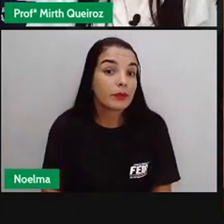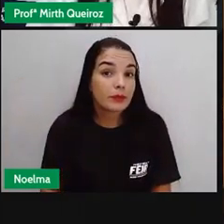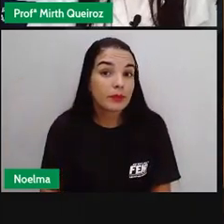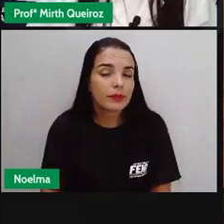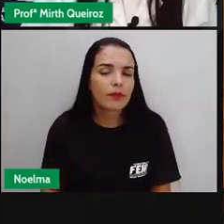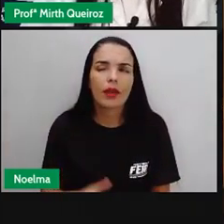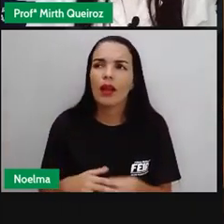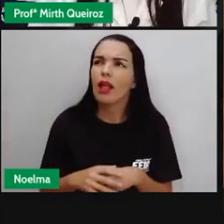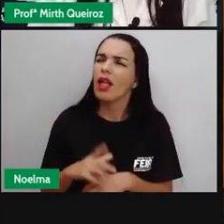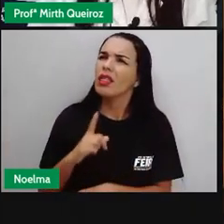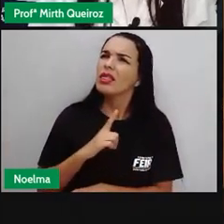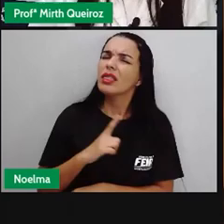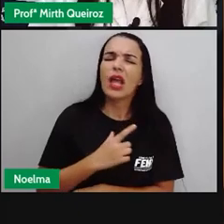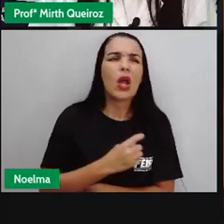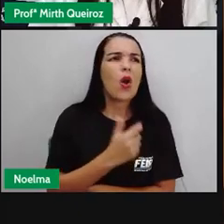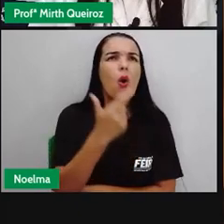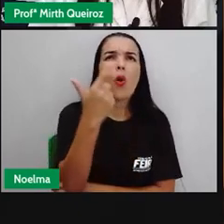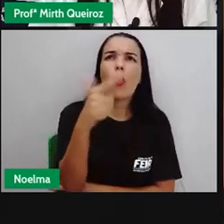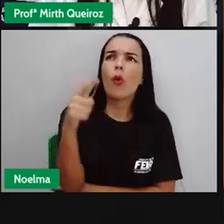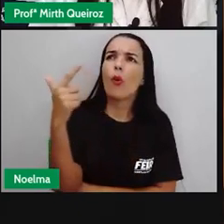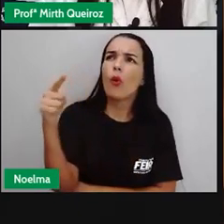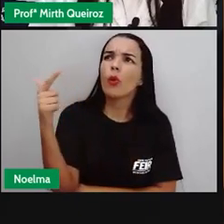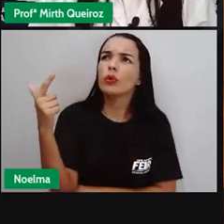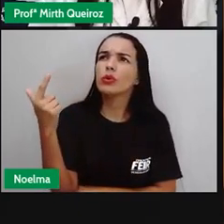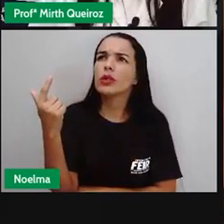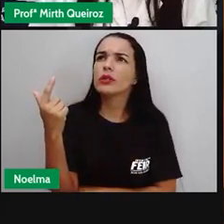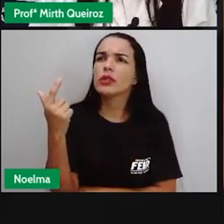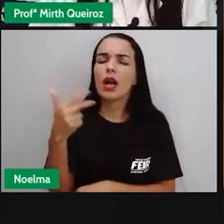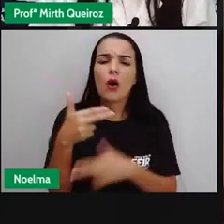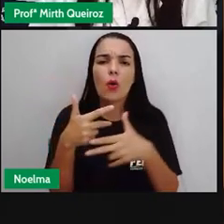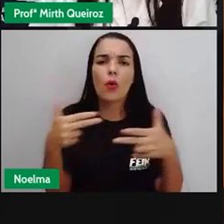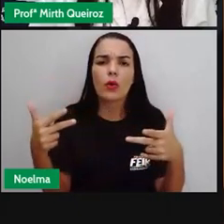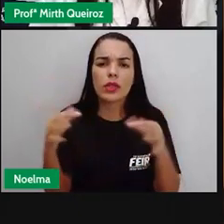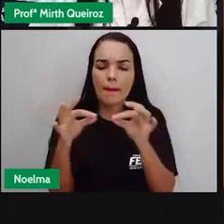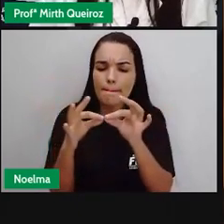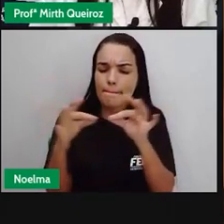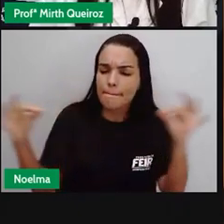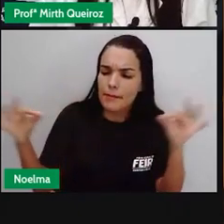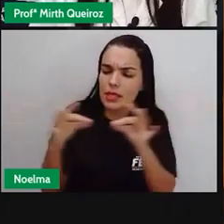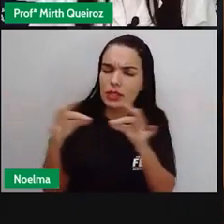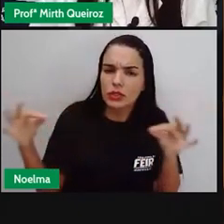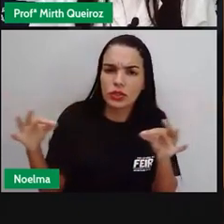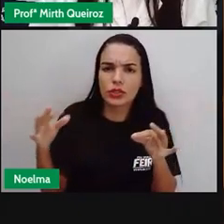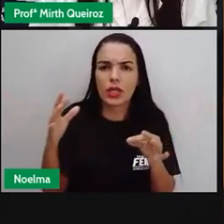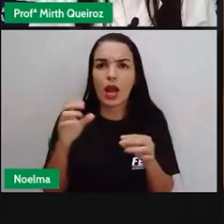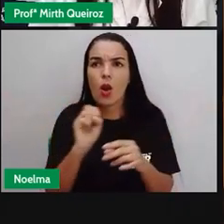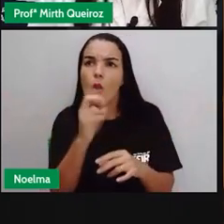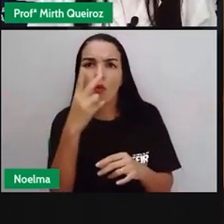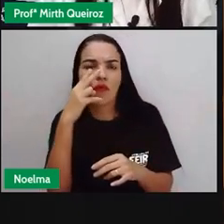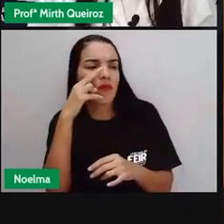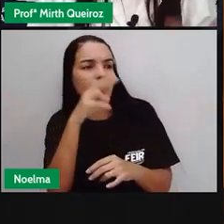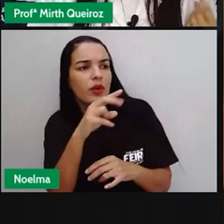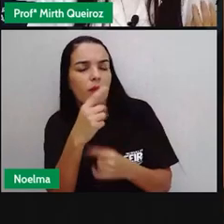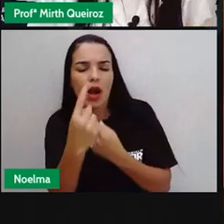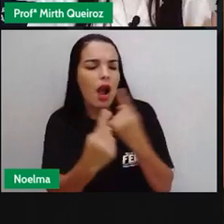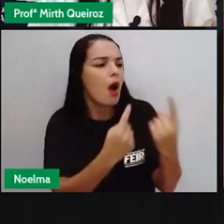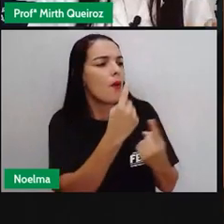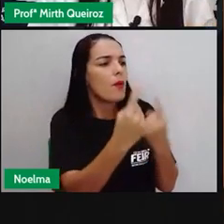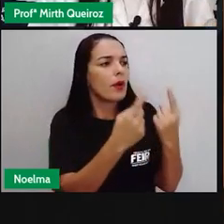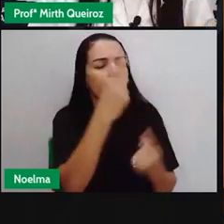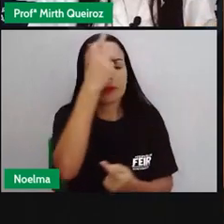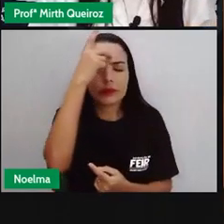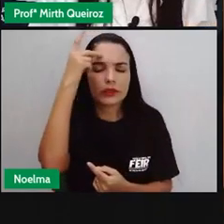Quais outros instrumentos de medida Que você já usou Ou viu alguém usando Além